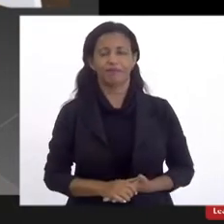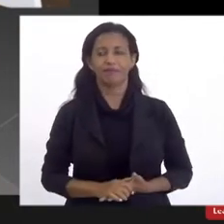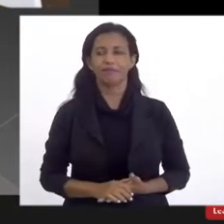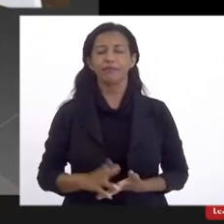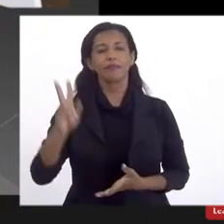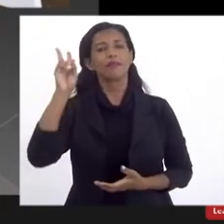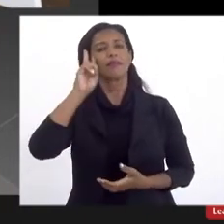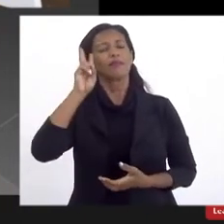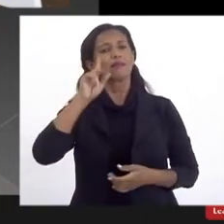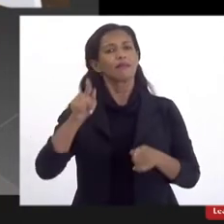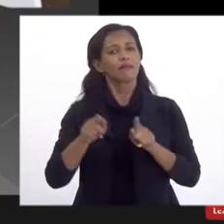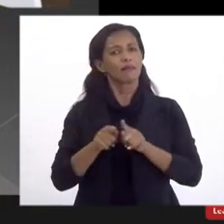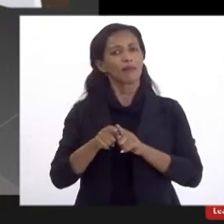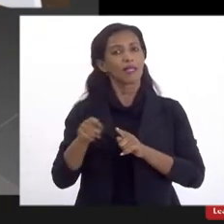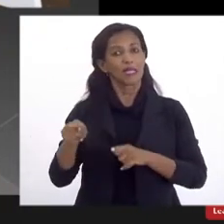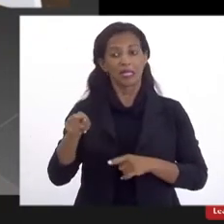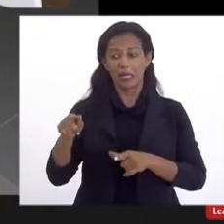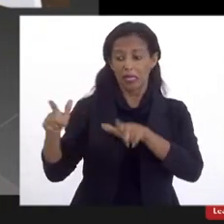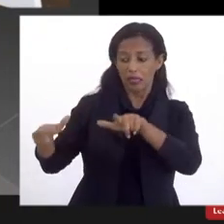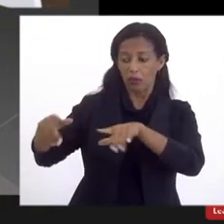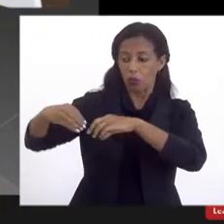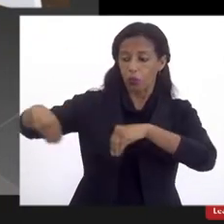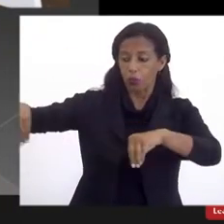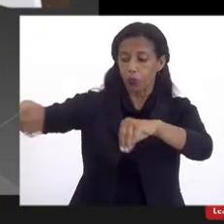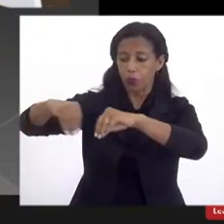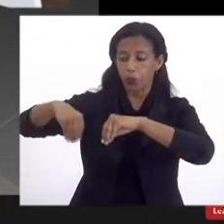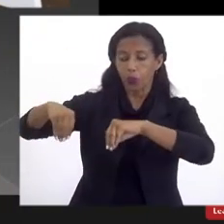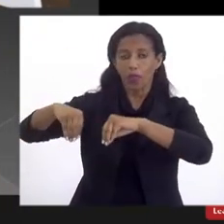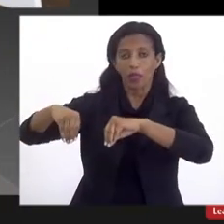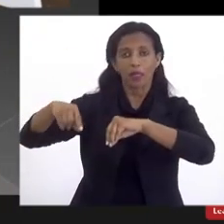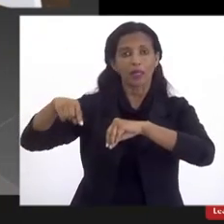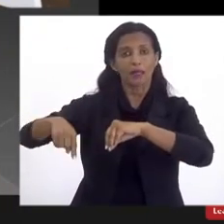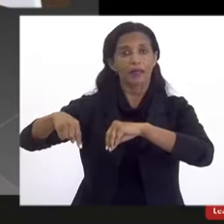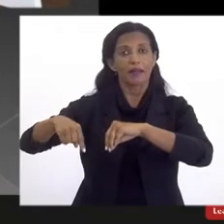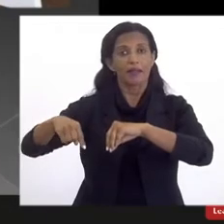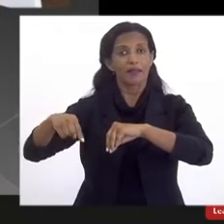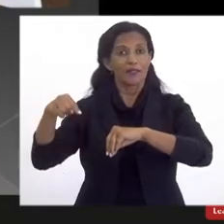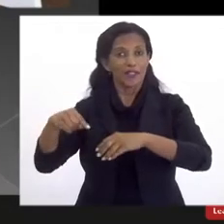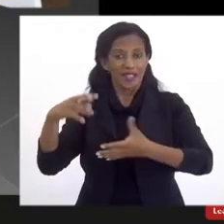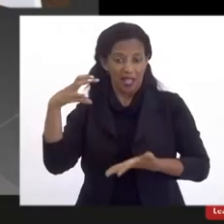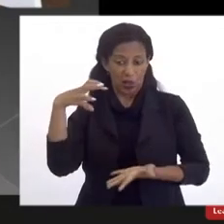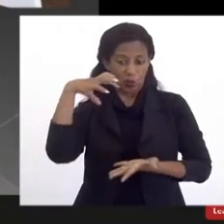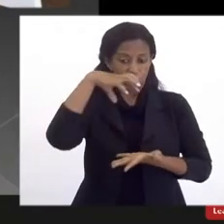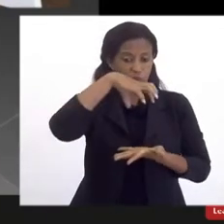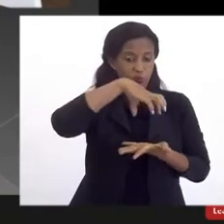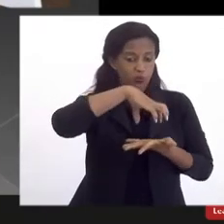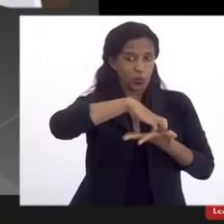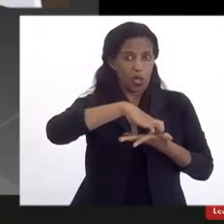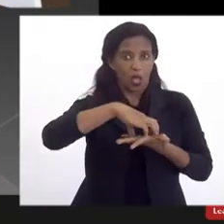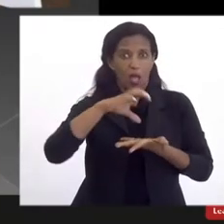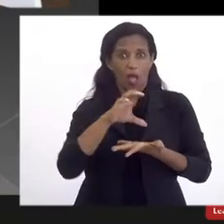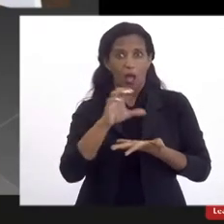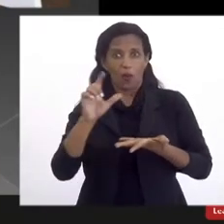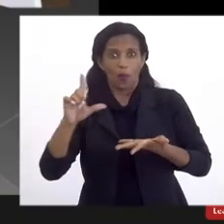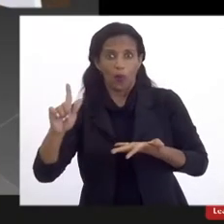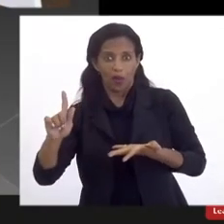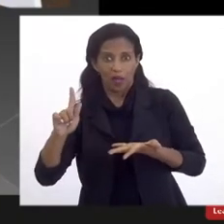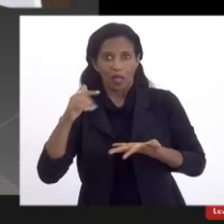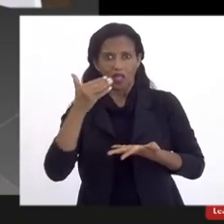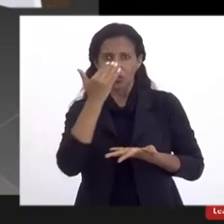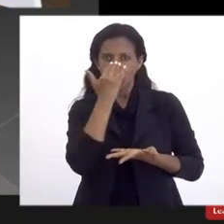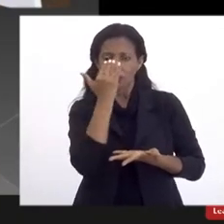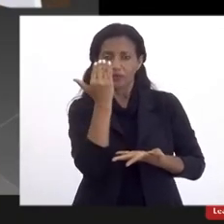lembrar que essa propriedade fica localizada no coração de Campo Grande e em